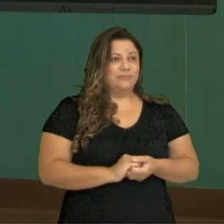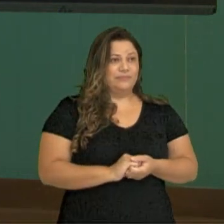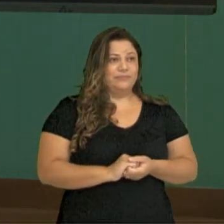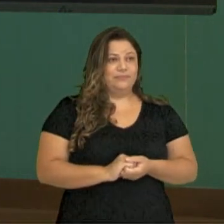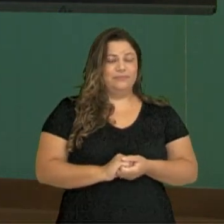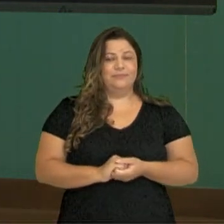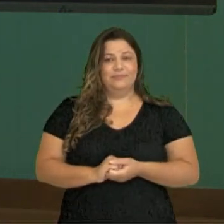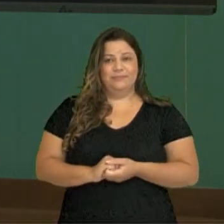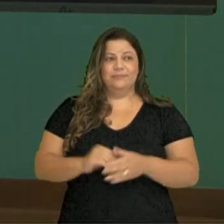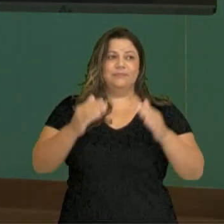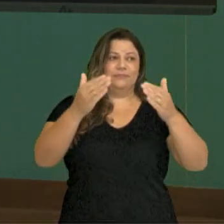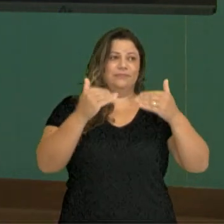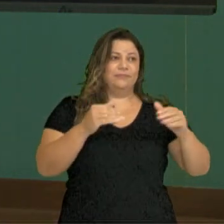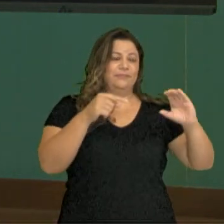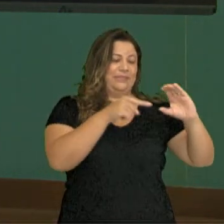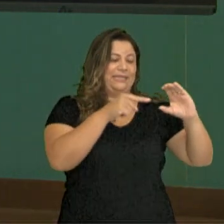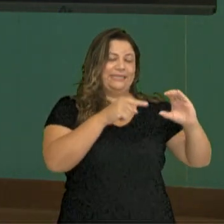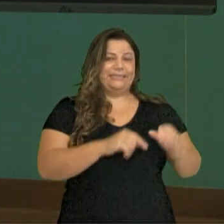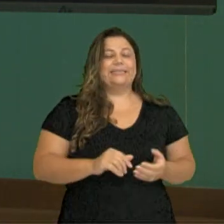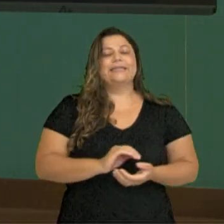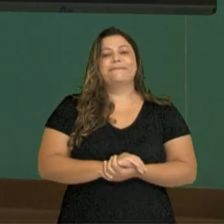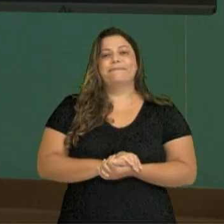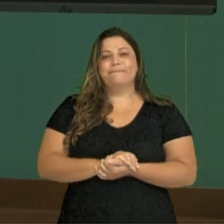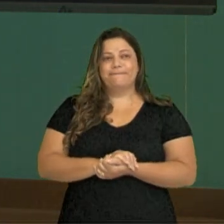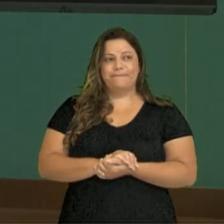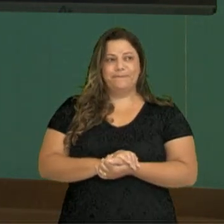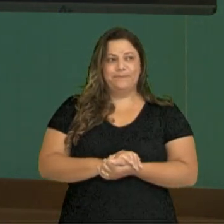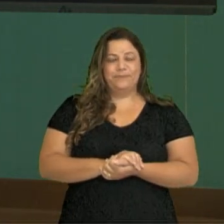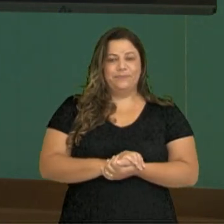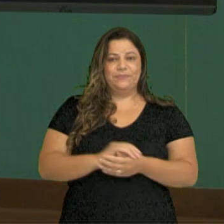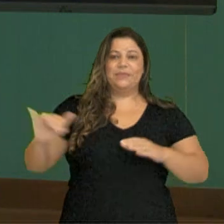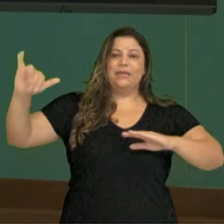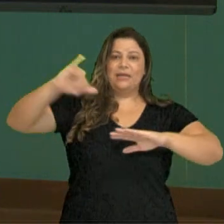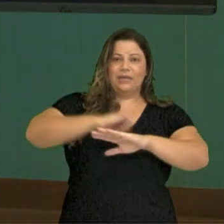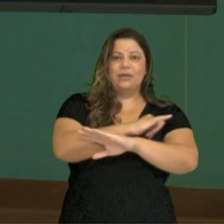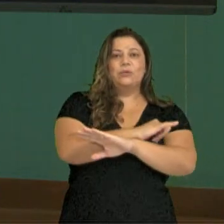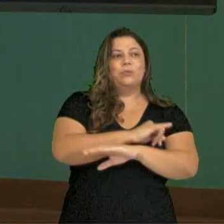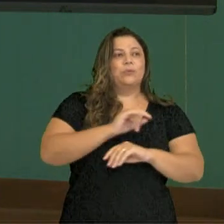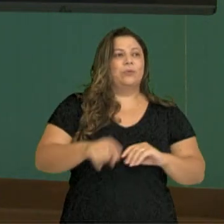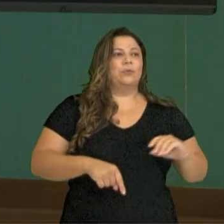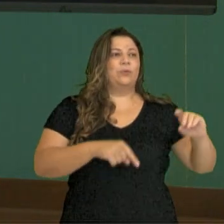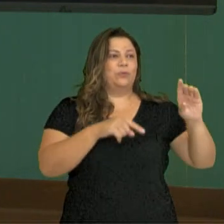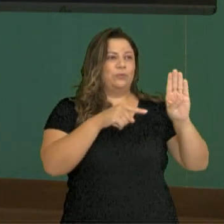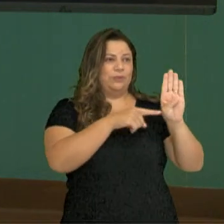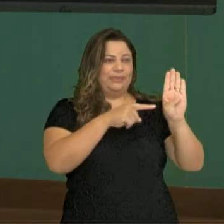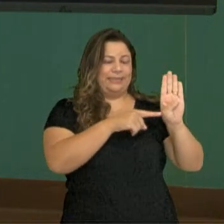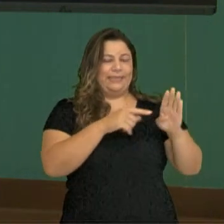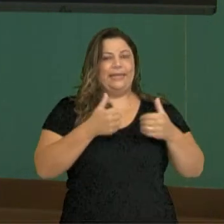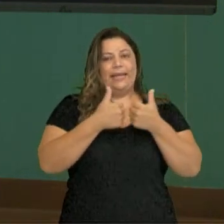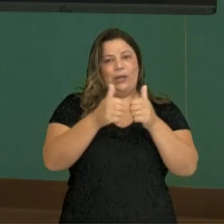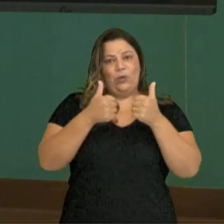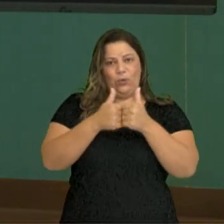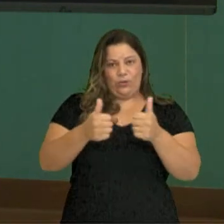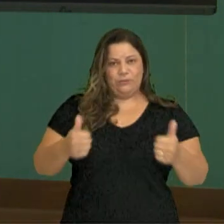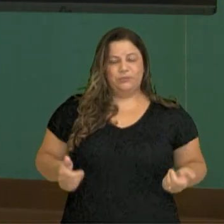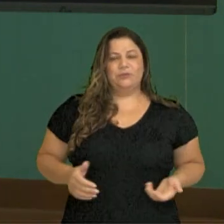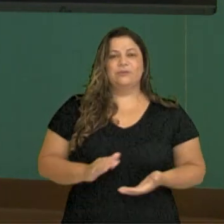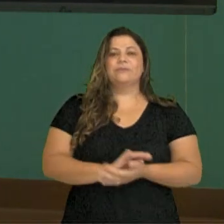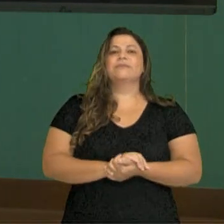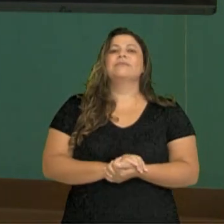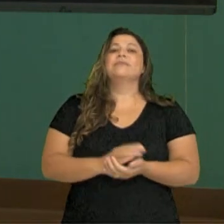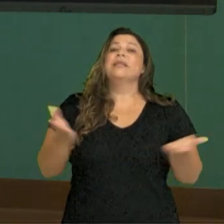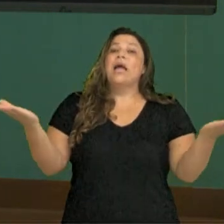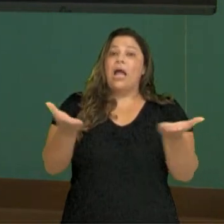Airport. Quando você quer travel by airplane. E catch a bus. Bus station. Ok? Então, nesse